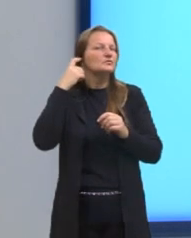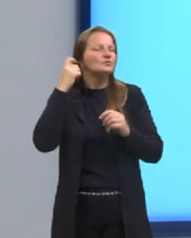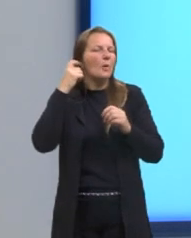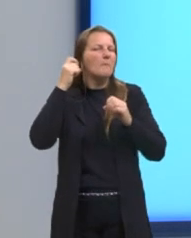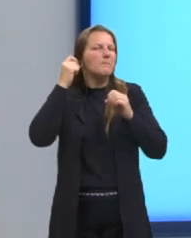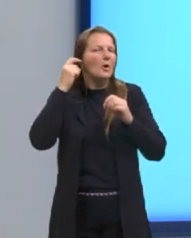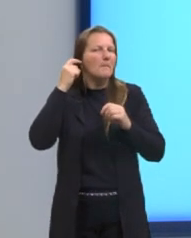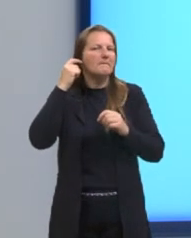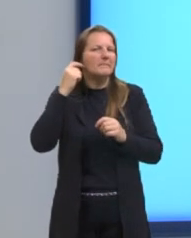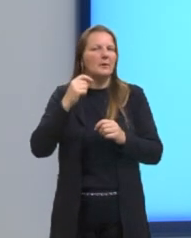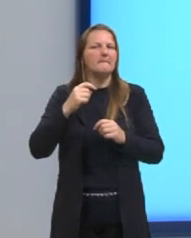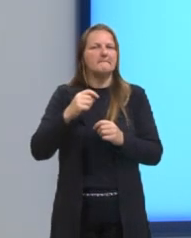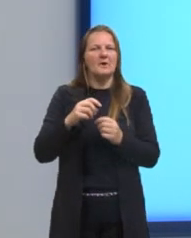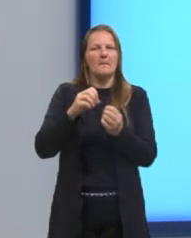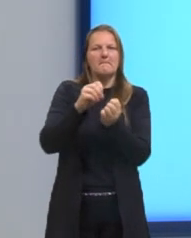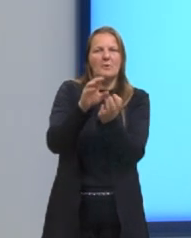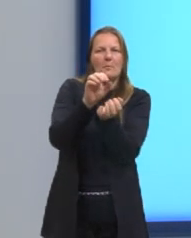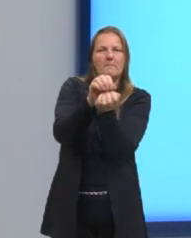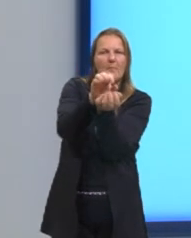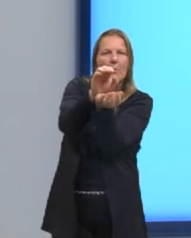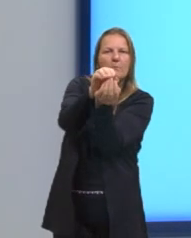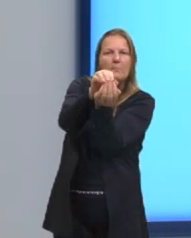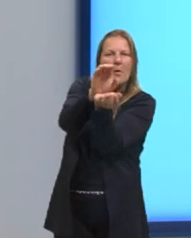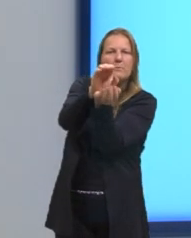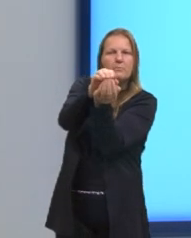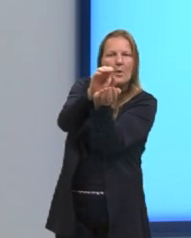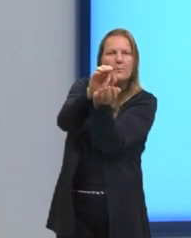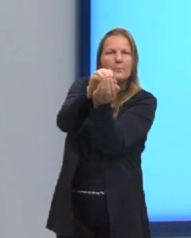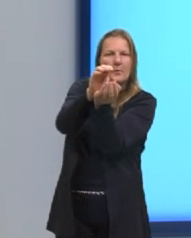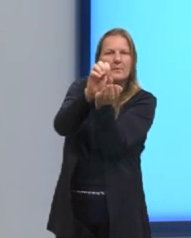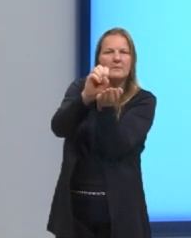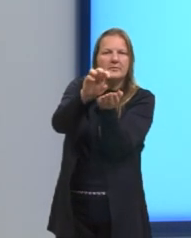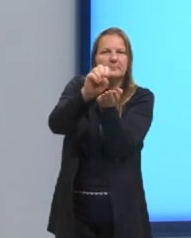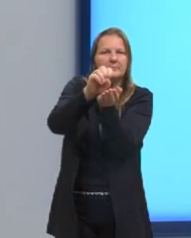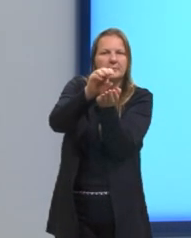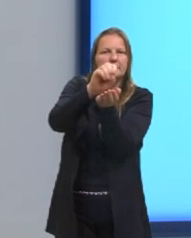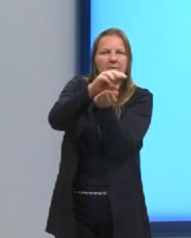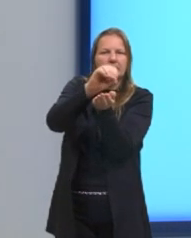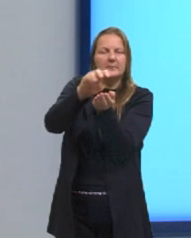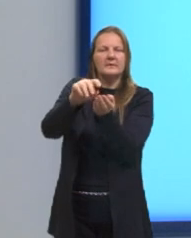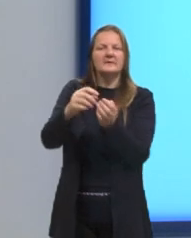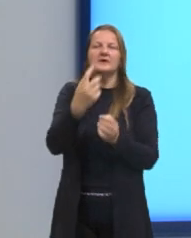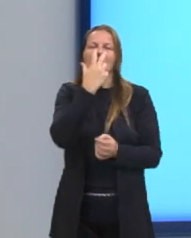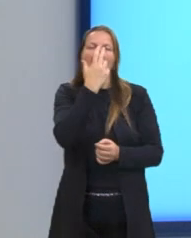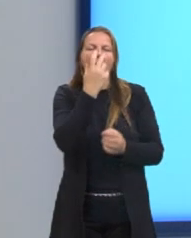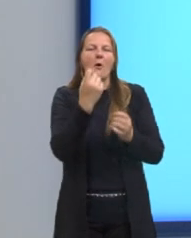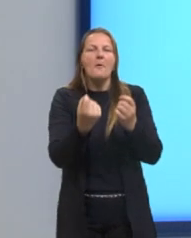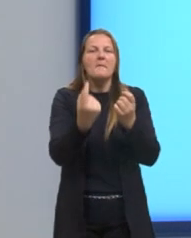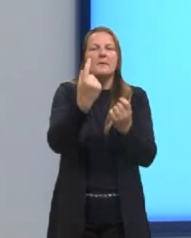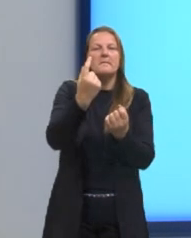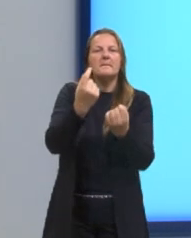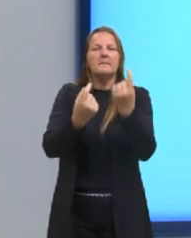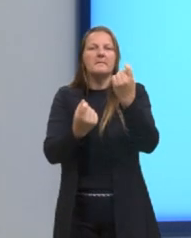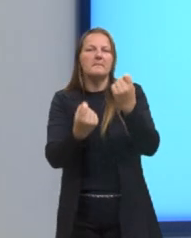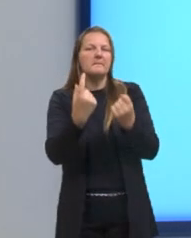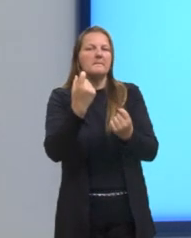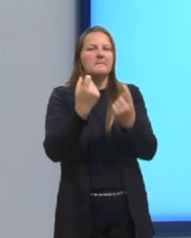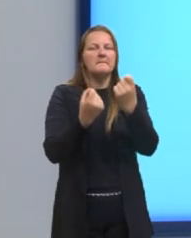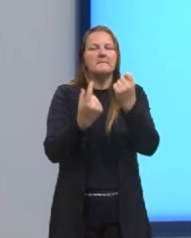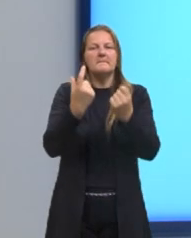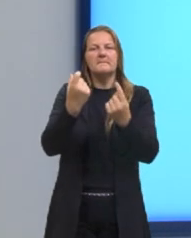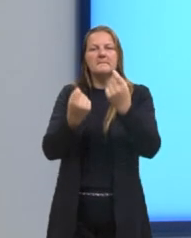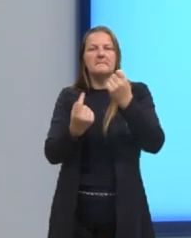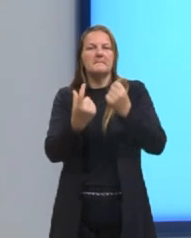salta. Que faz um pop. Tipo popcorn. Tipo pipoca. Né? Ó. Popcorn. Pop.